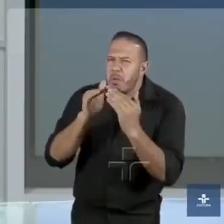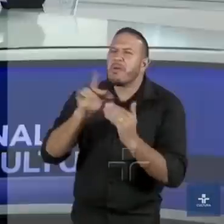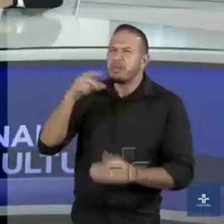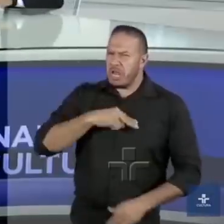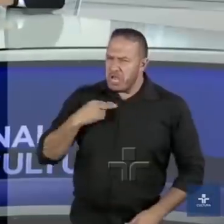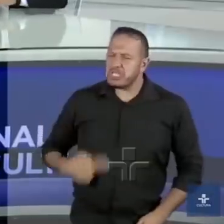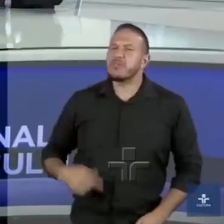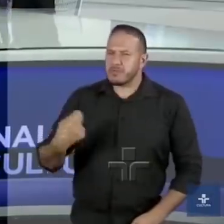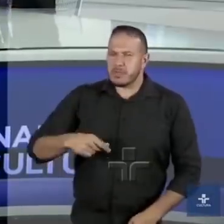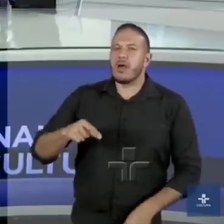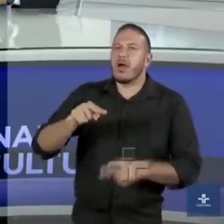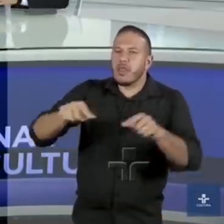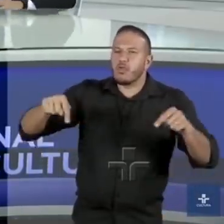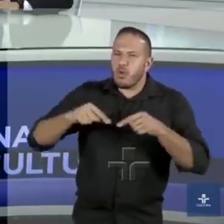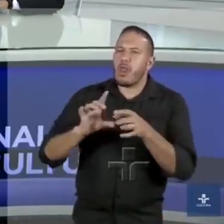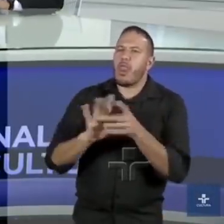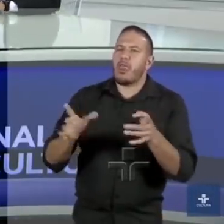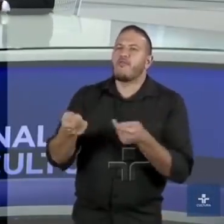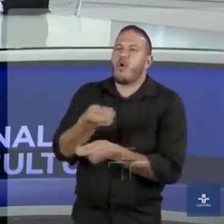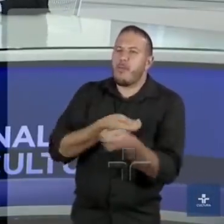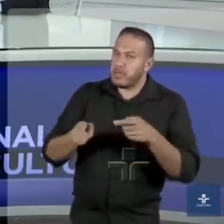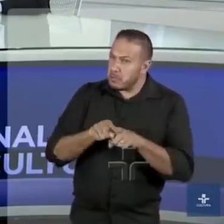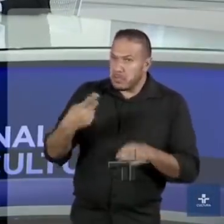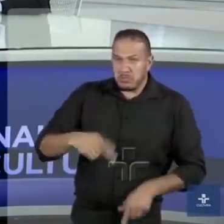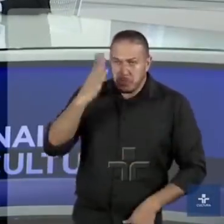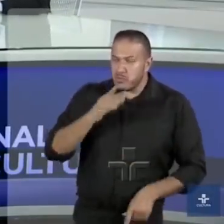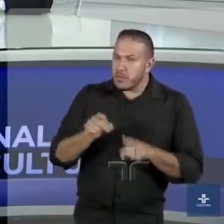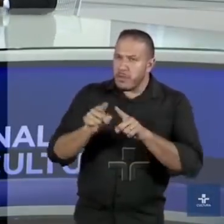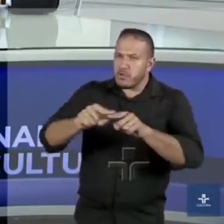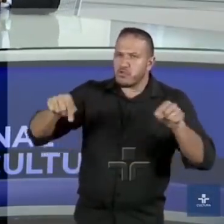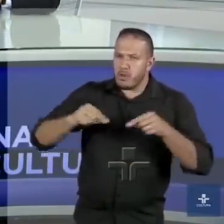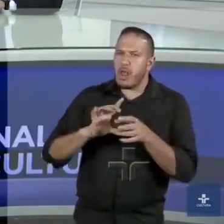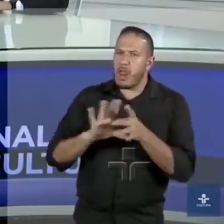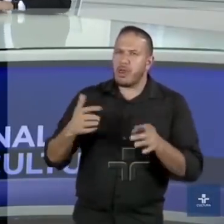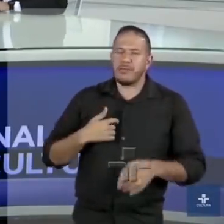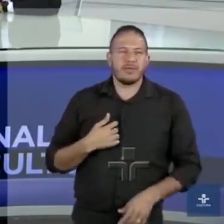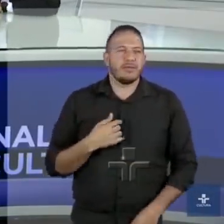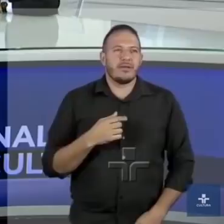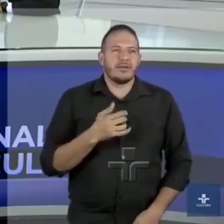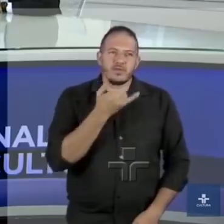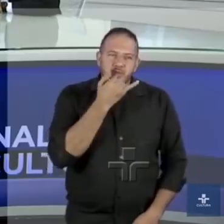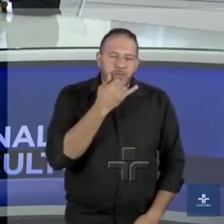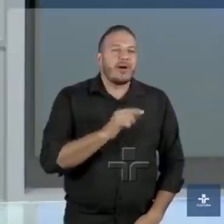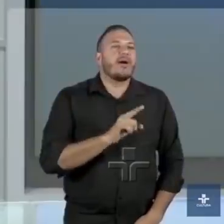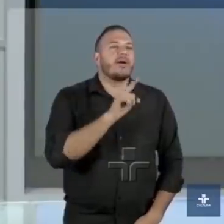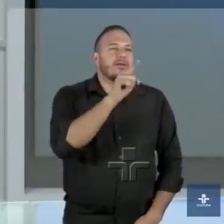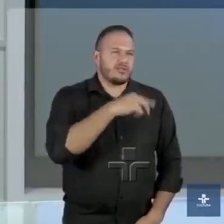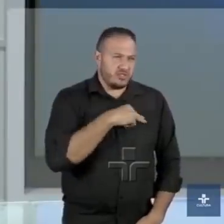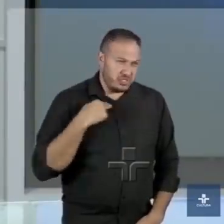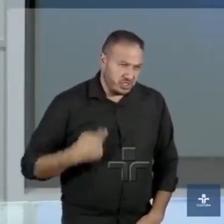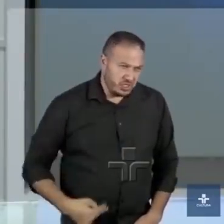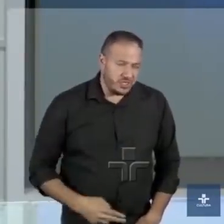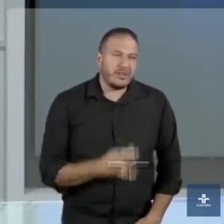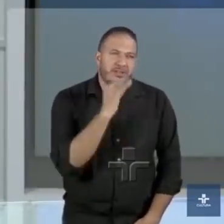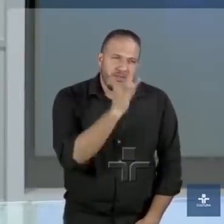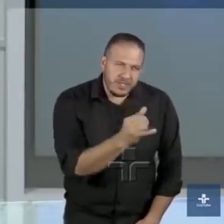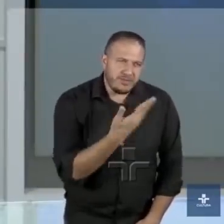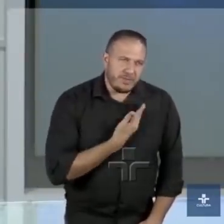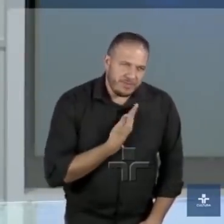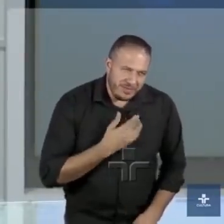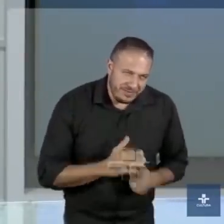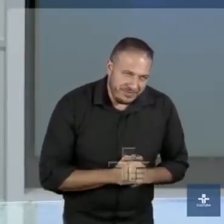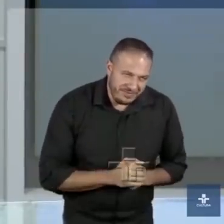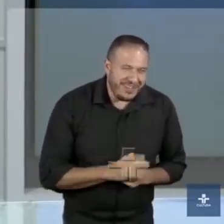ter zonas de livre comércio, assim como o Brasil também tem que ter zonas de livre comércio. É que a China, zona de livre comércio da China, camarada Kim, é uma